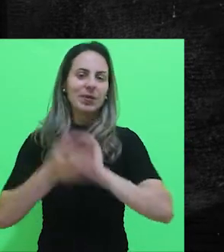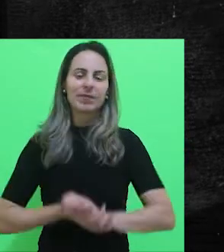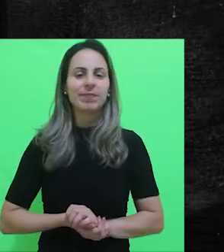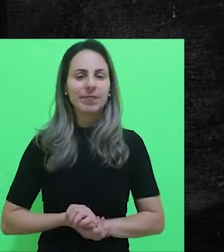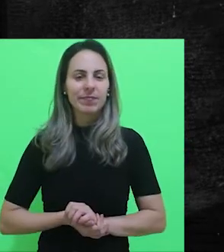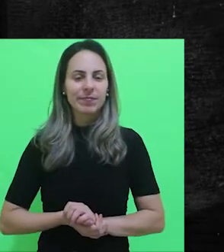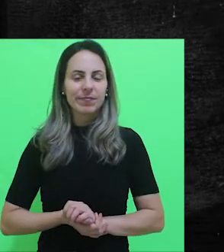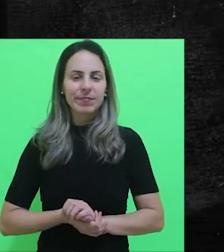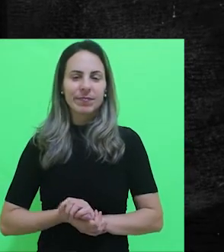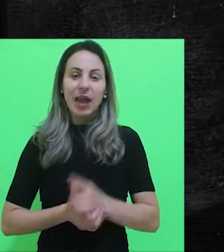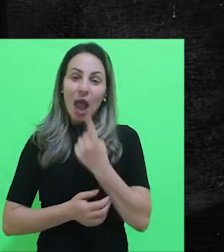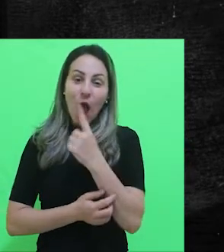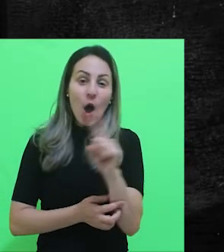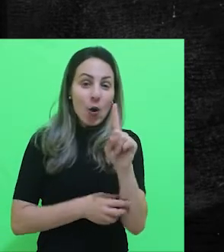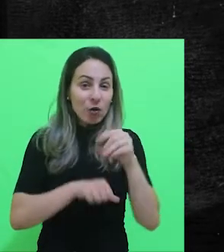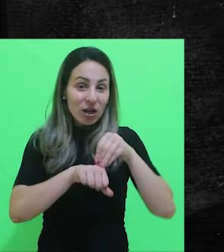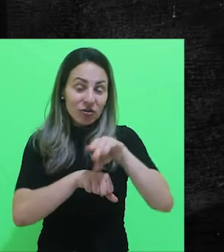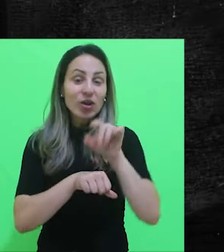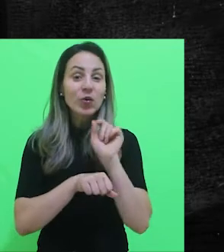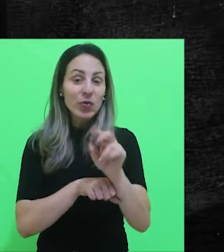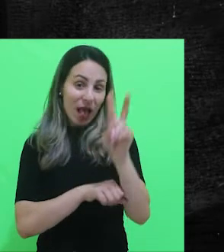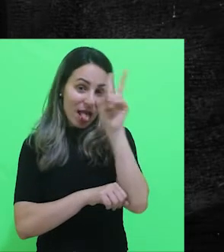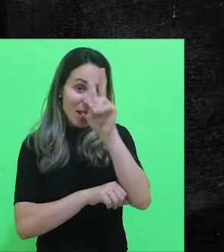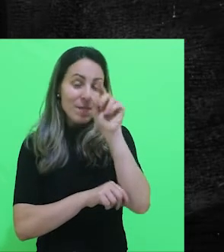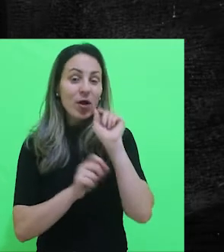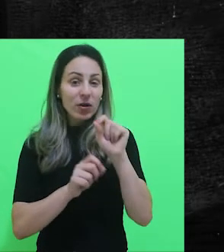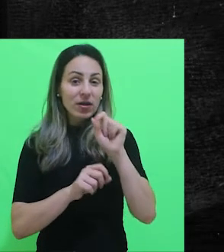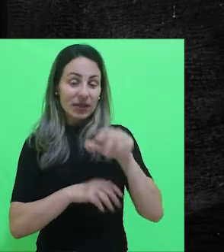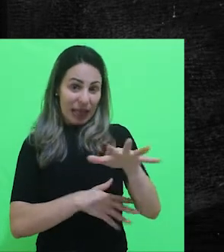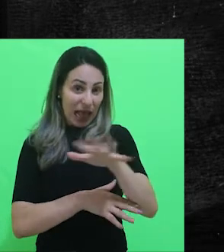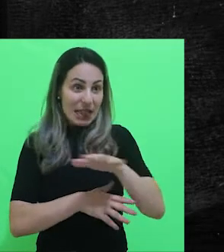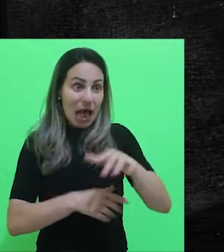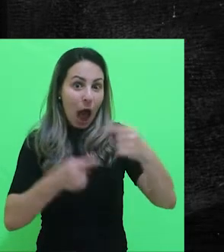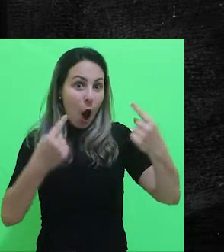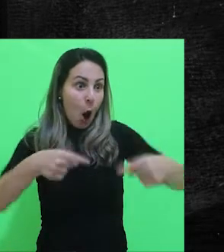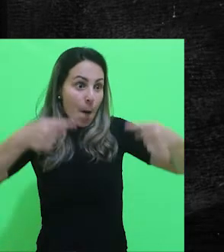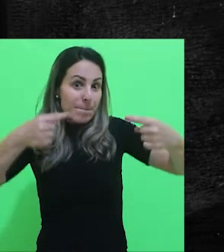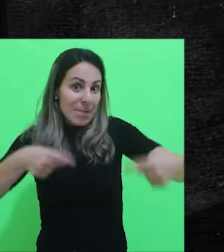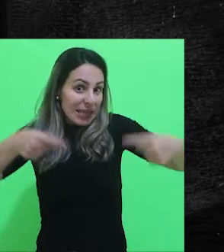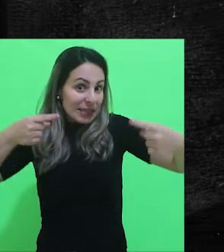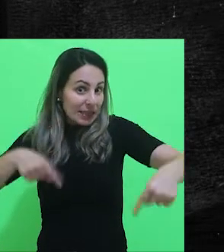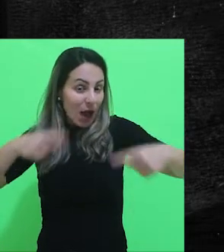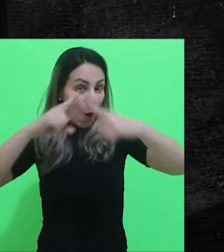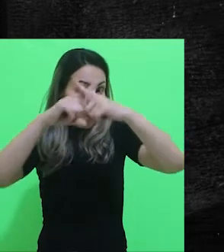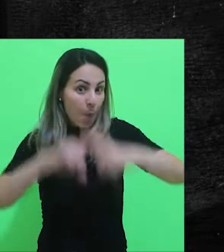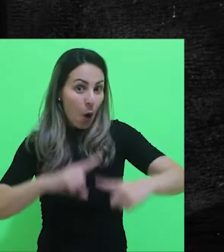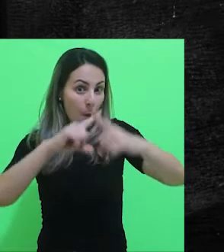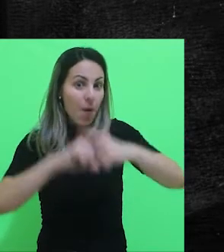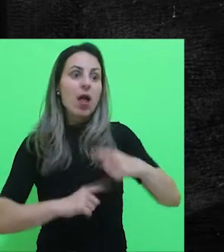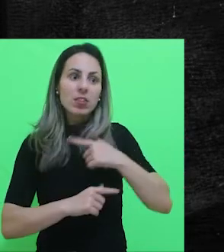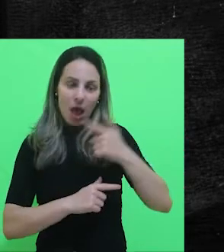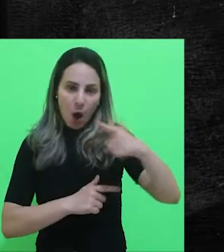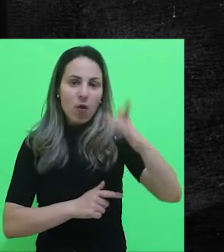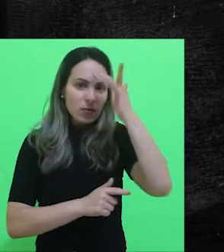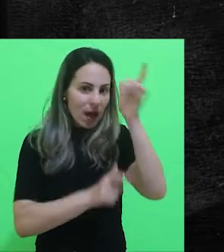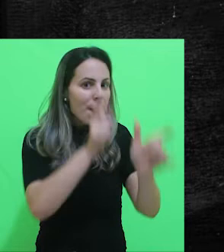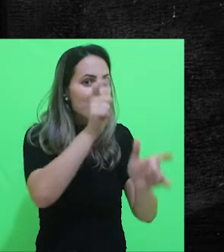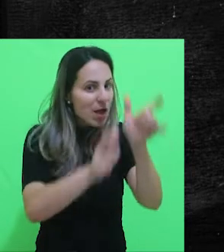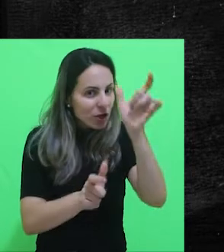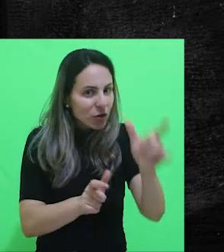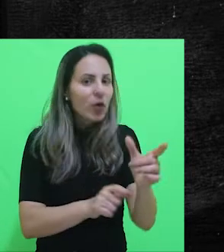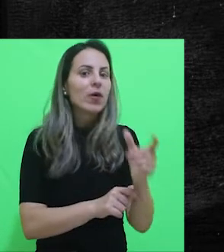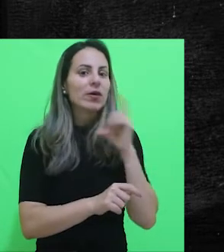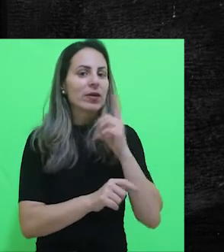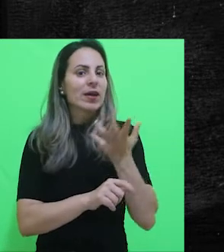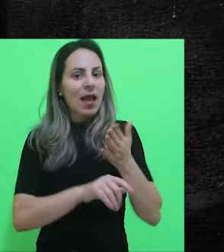Uma última dica é lembrar que você está em um ambiente de competição. Você estará lidando com outros candidatos, com outras